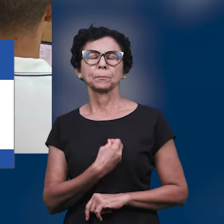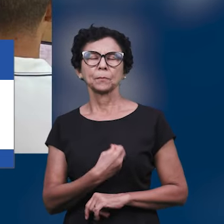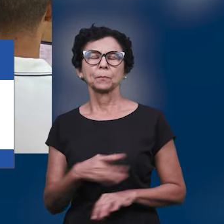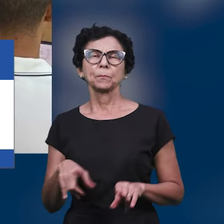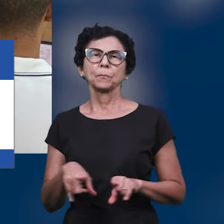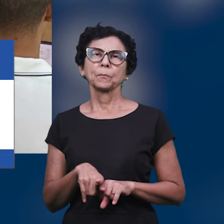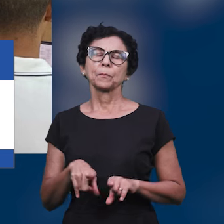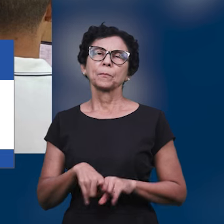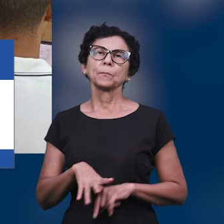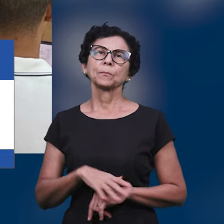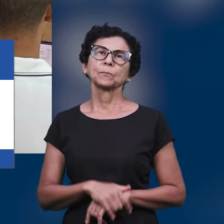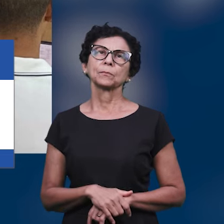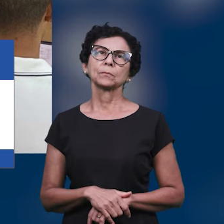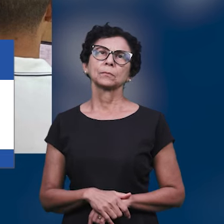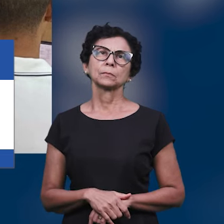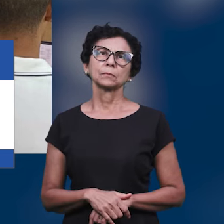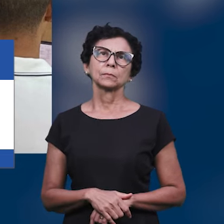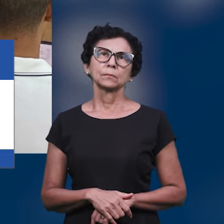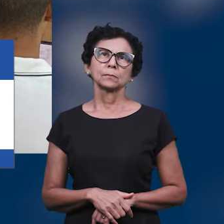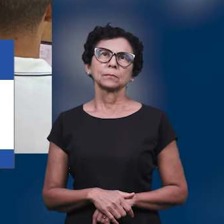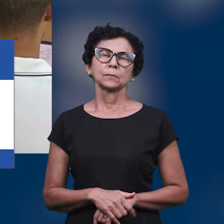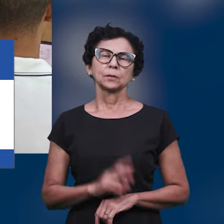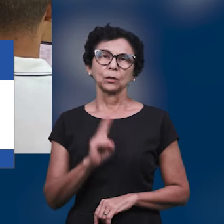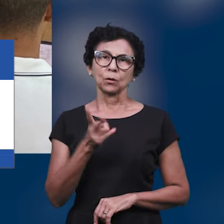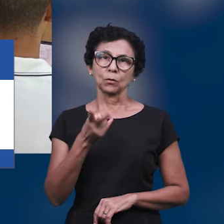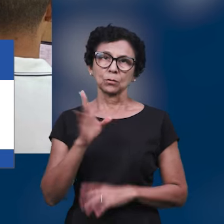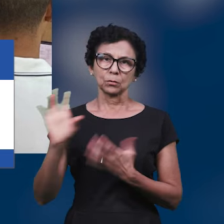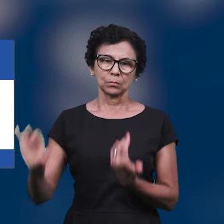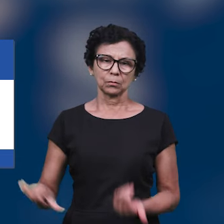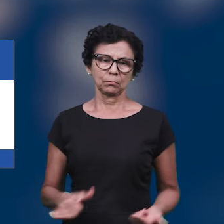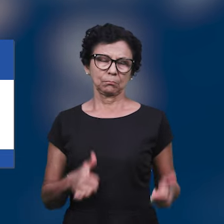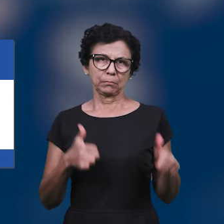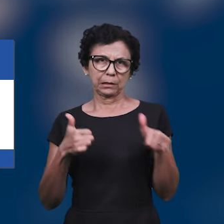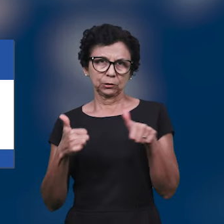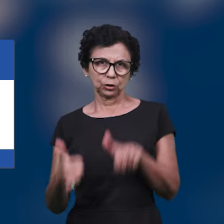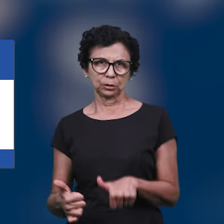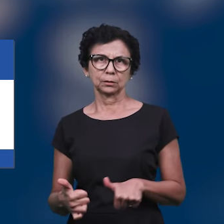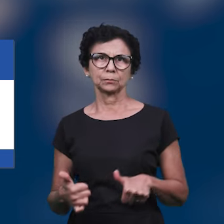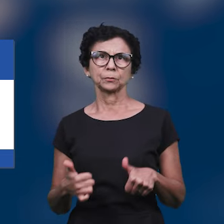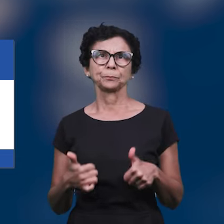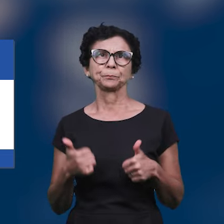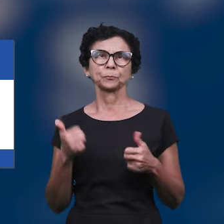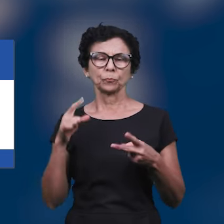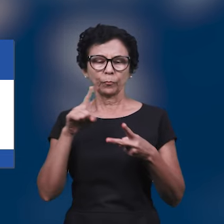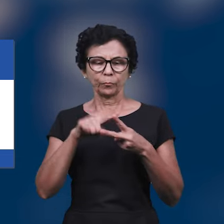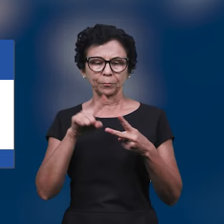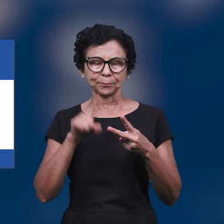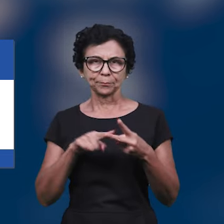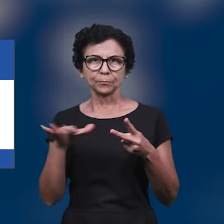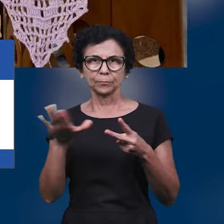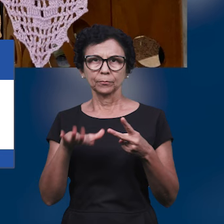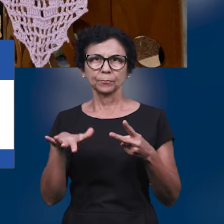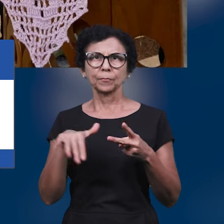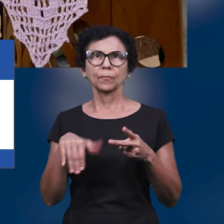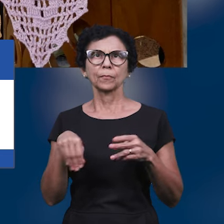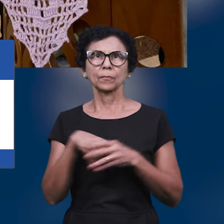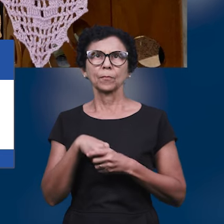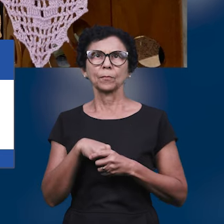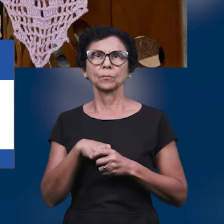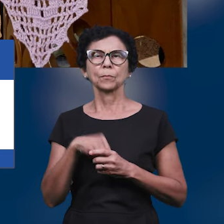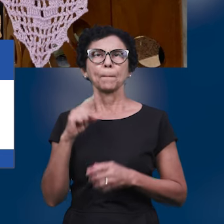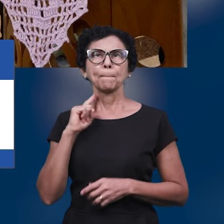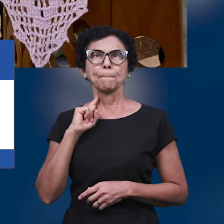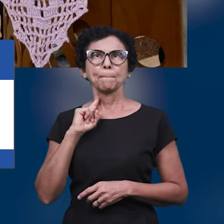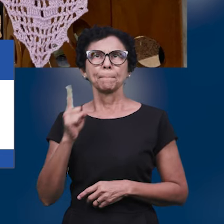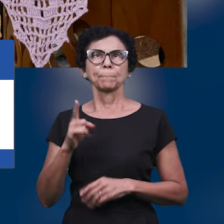batismo das regiões de Nova Lima e Nova Suíça, que foi realizado na Igreja Cristã Maranata do